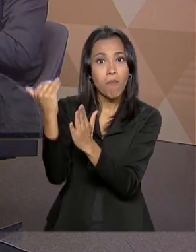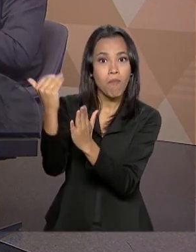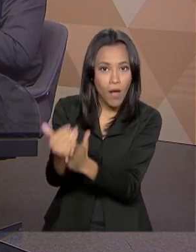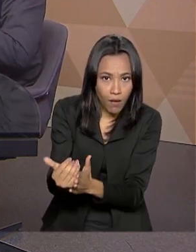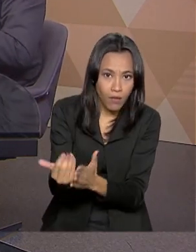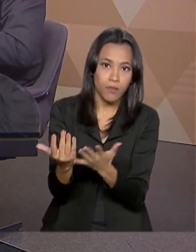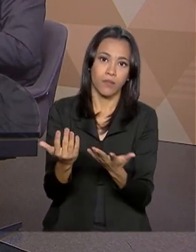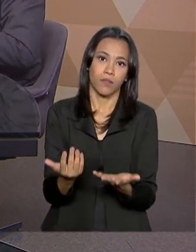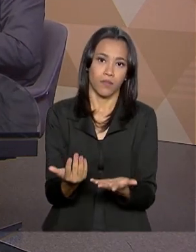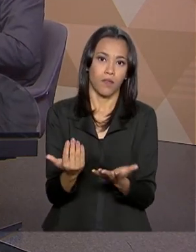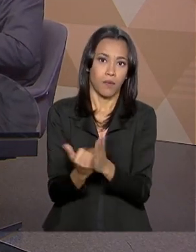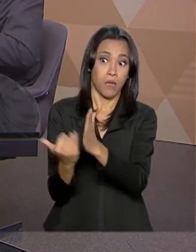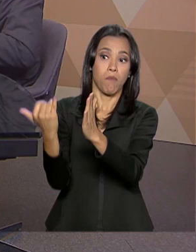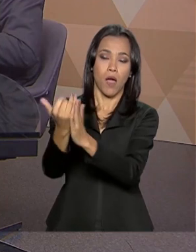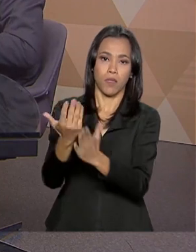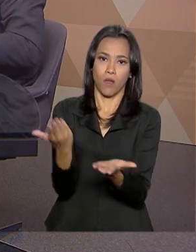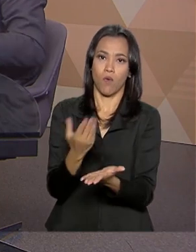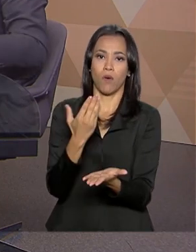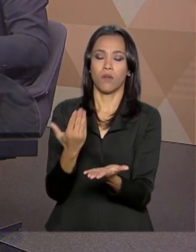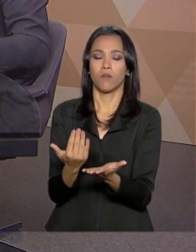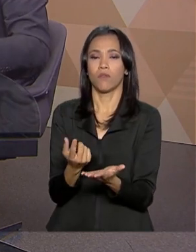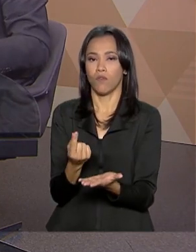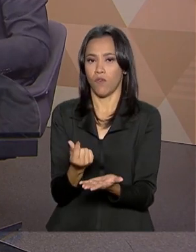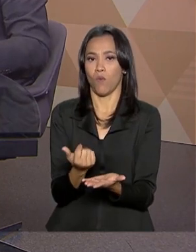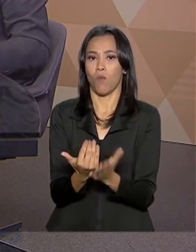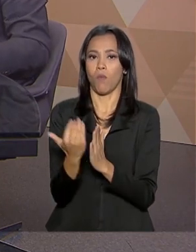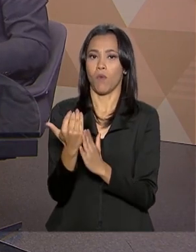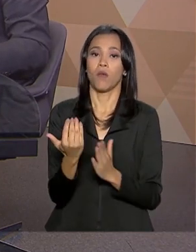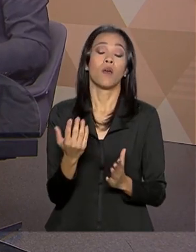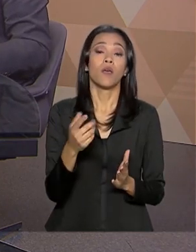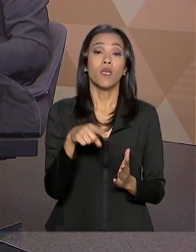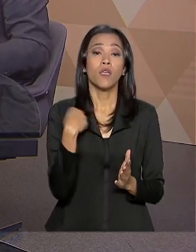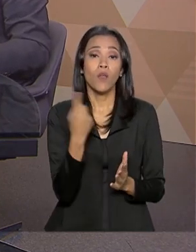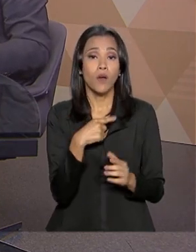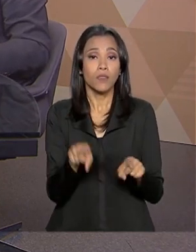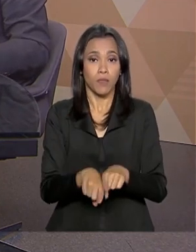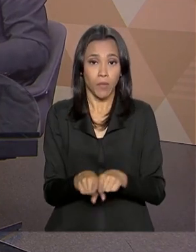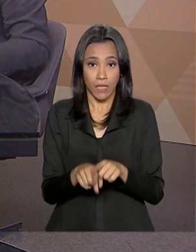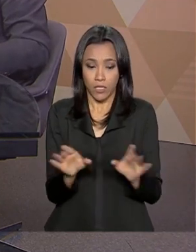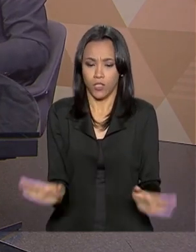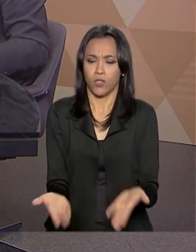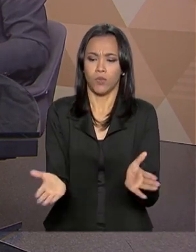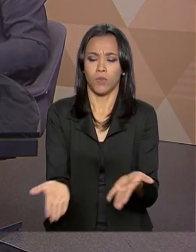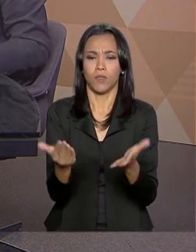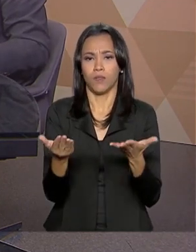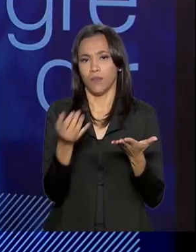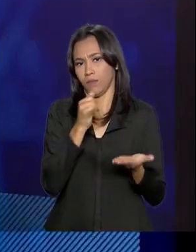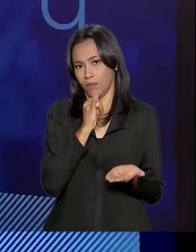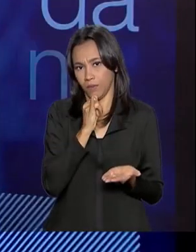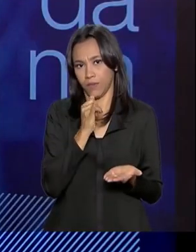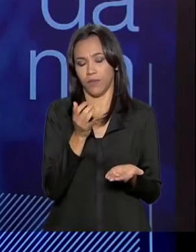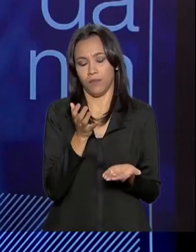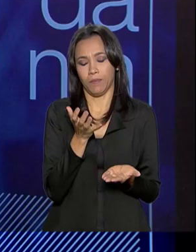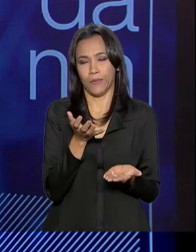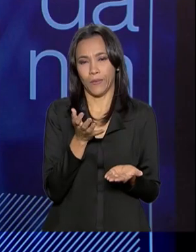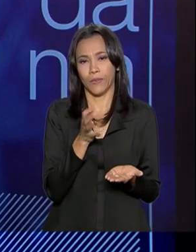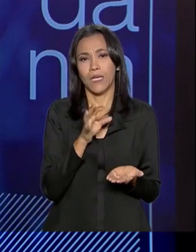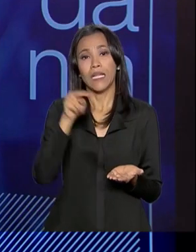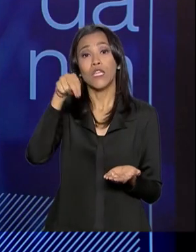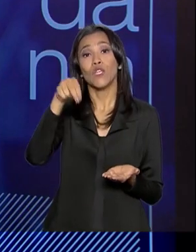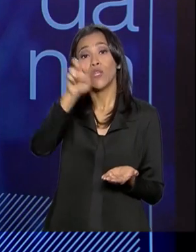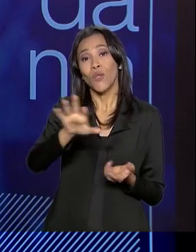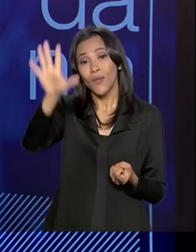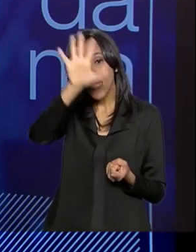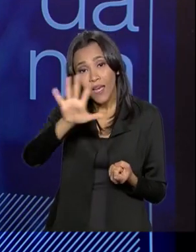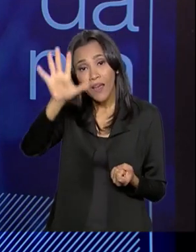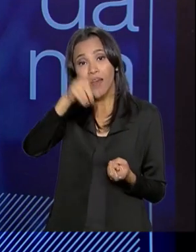coisa, nós colocamos um estímulo para ter maior atividade, maior incentivo no Nordeste,